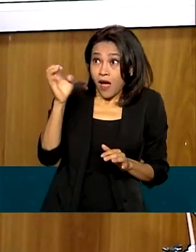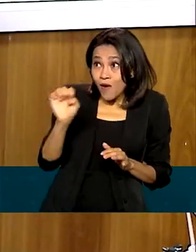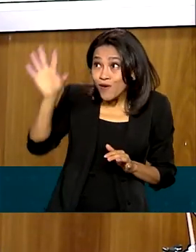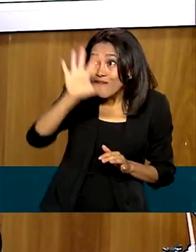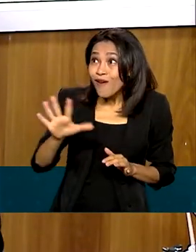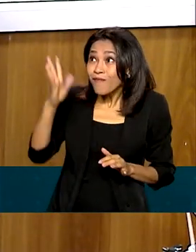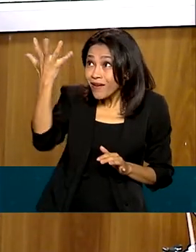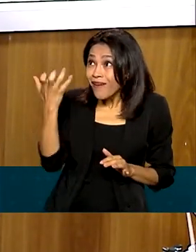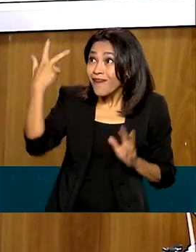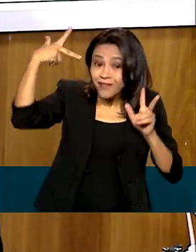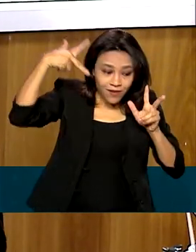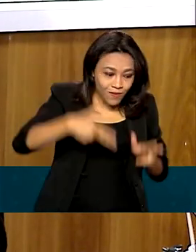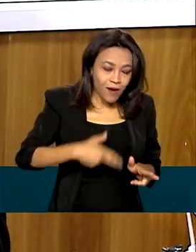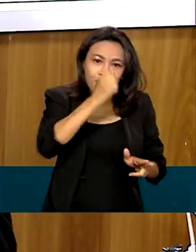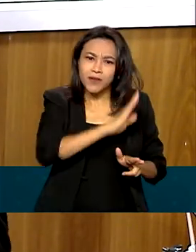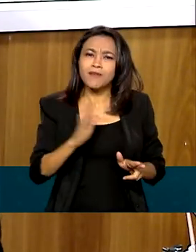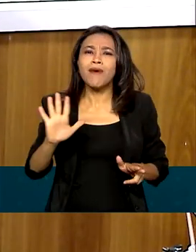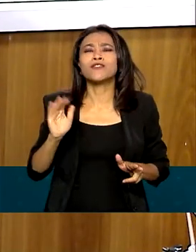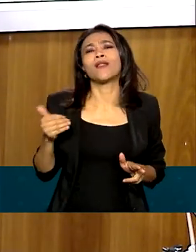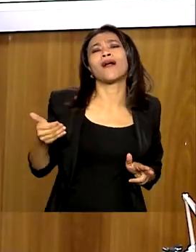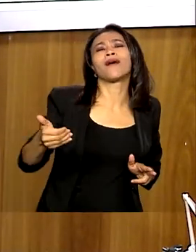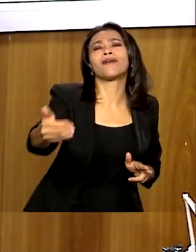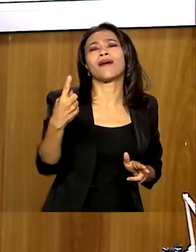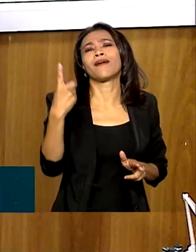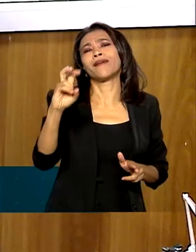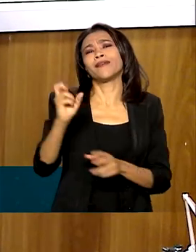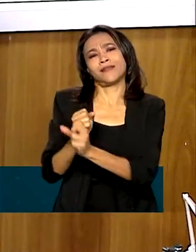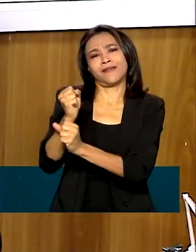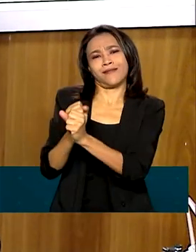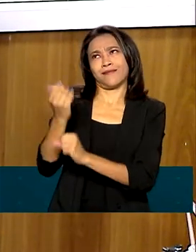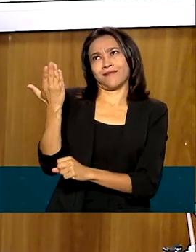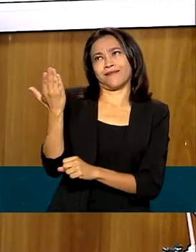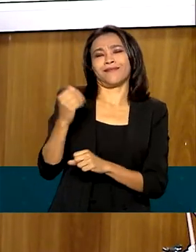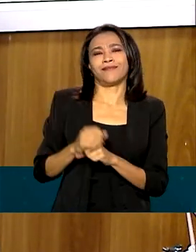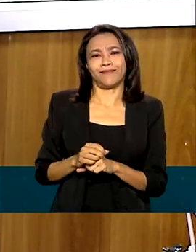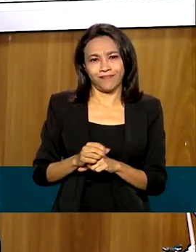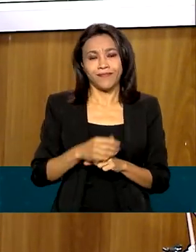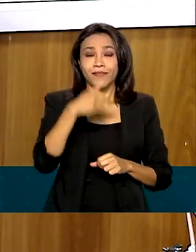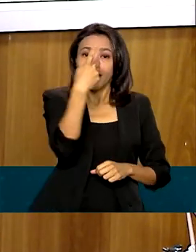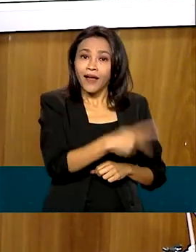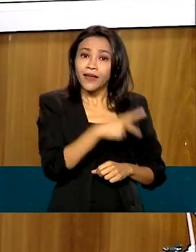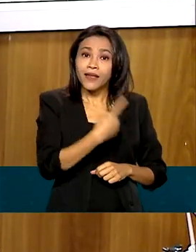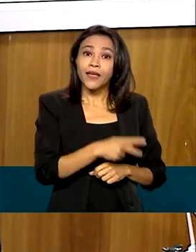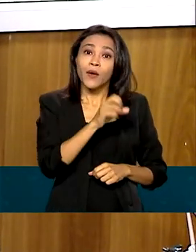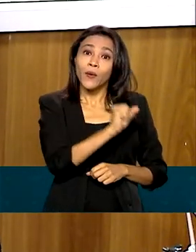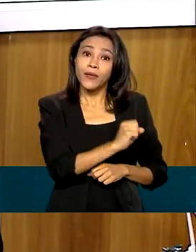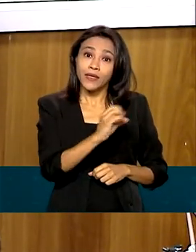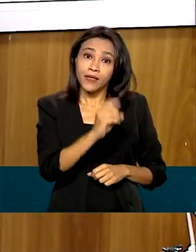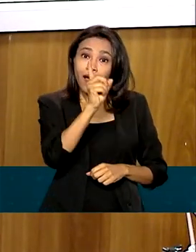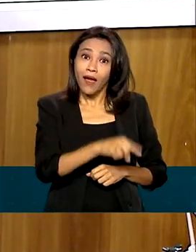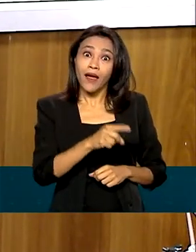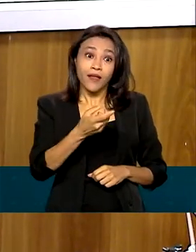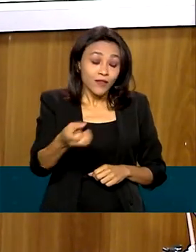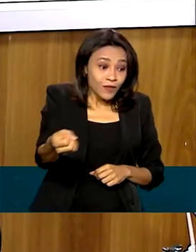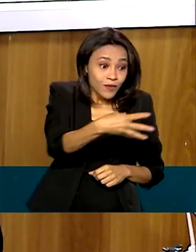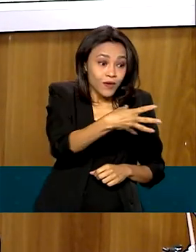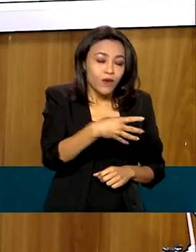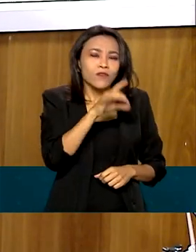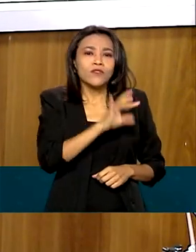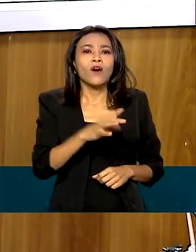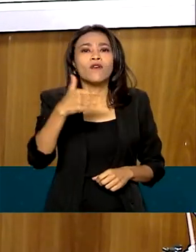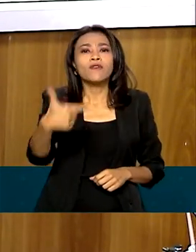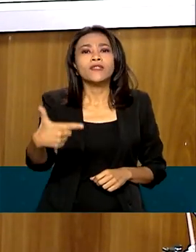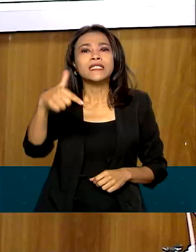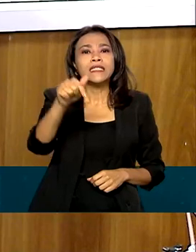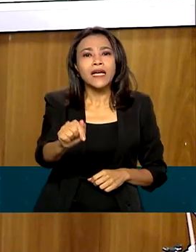15 anos. Por exemplo, 85% de nossa matriz elétrica é renovável, contra apenas 27